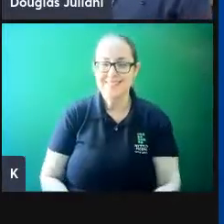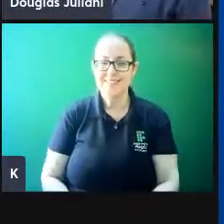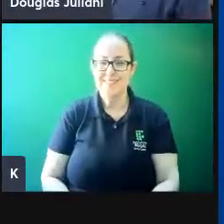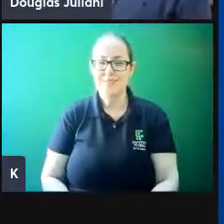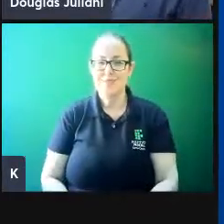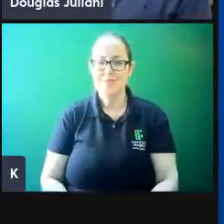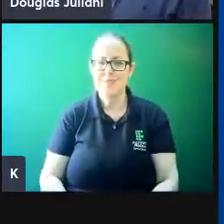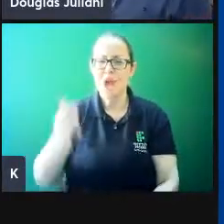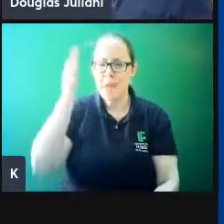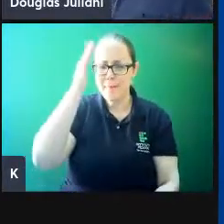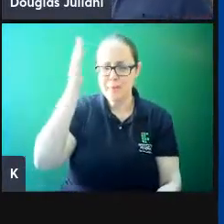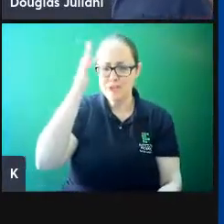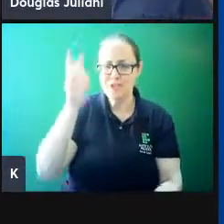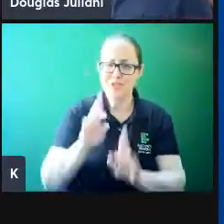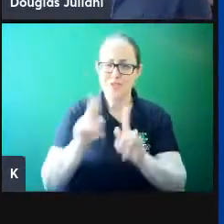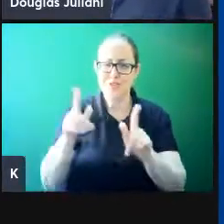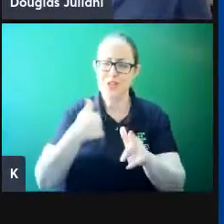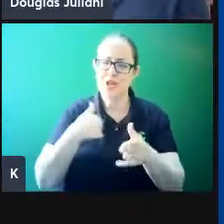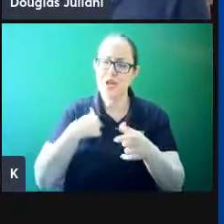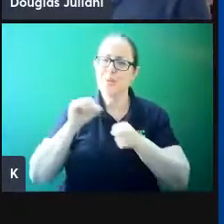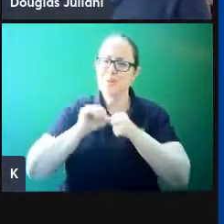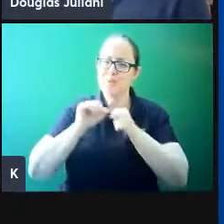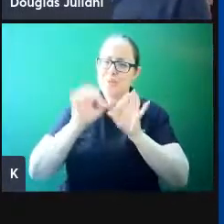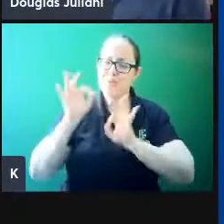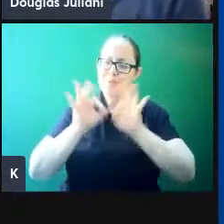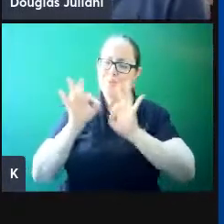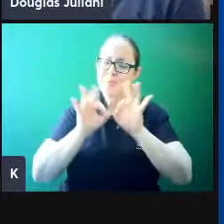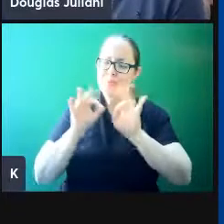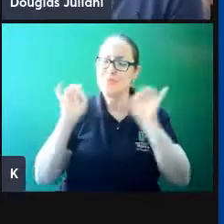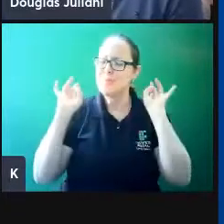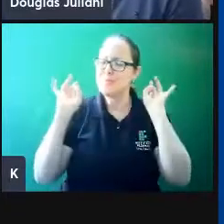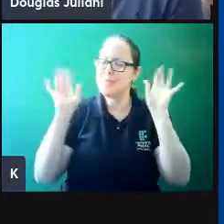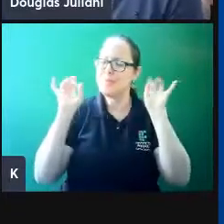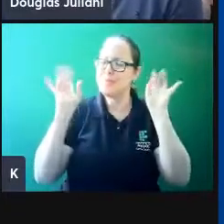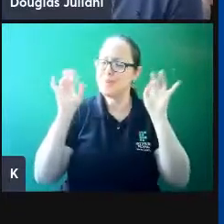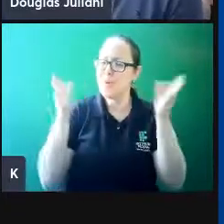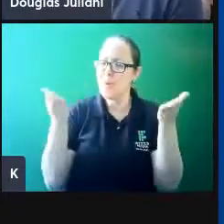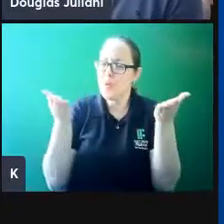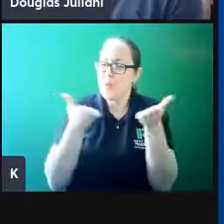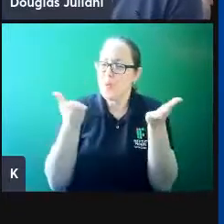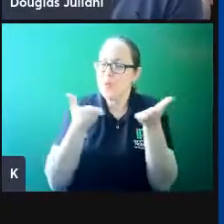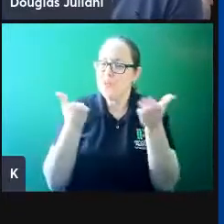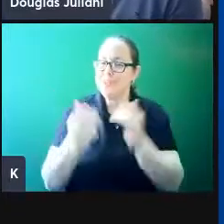Imagino que seja diferente, porque eu fiz ela especialmente para esse momento.